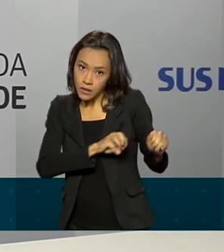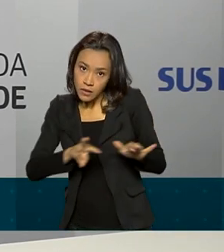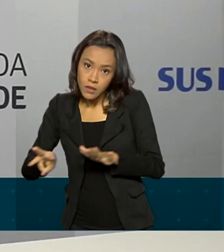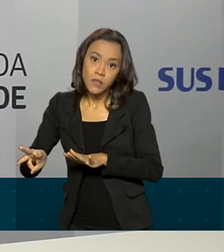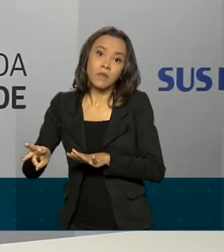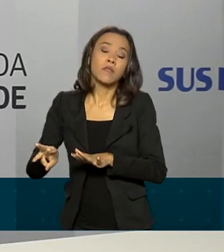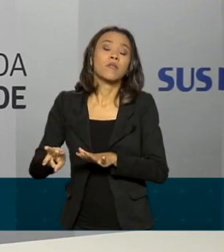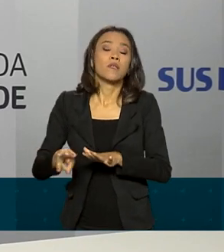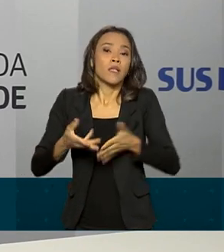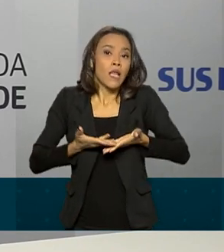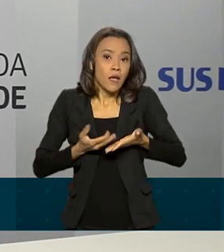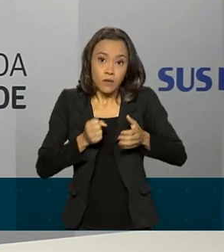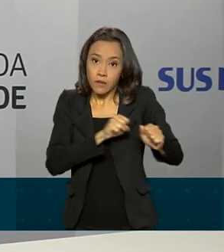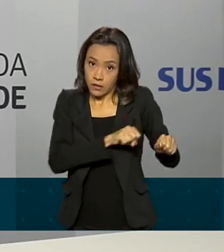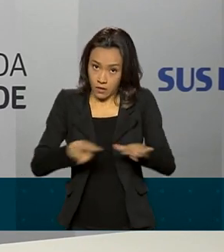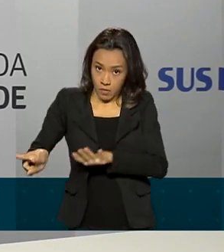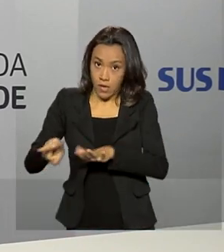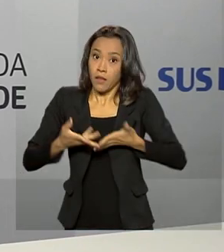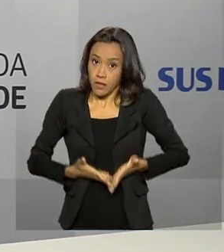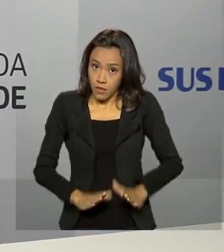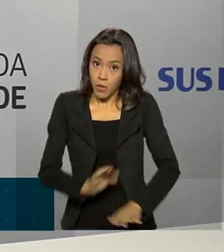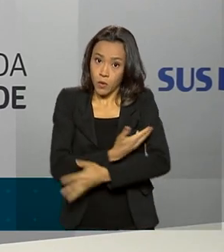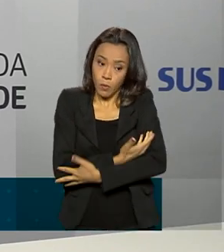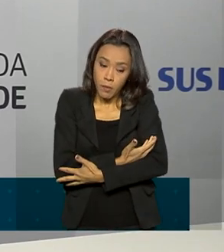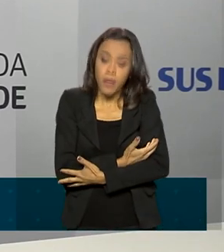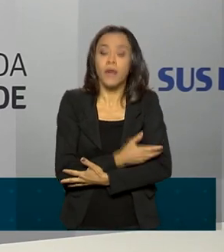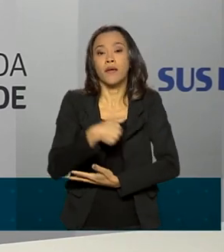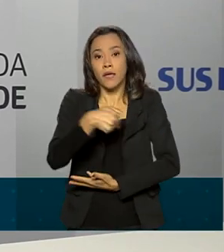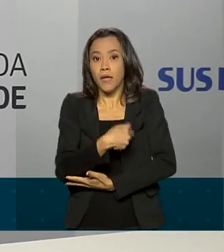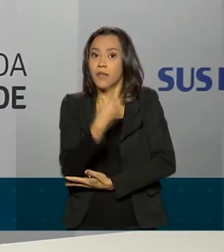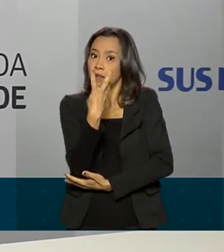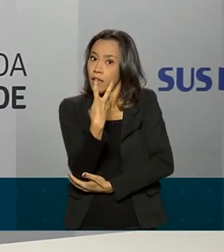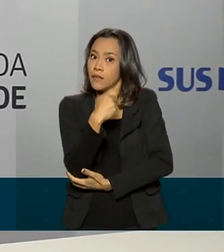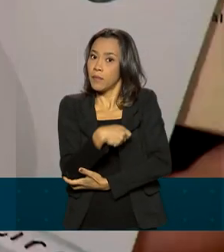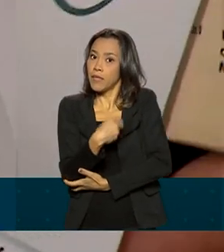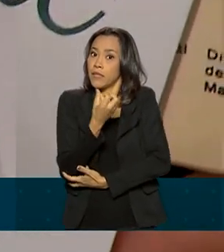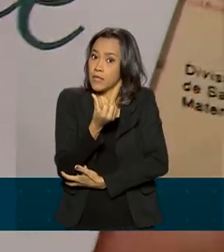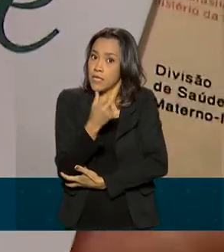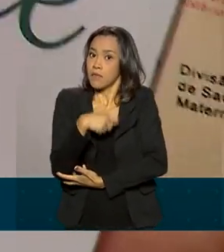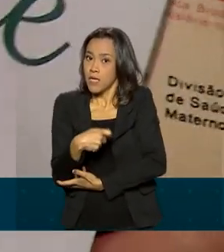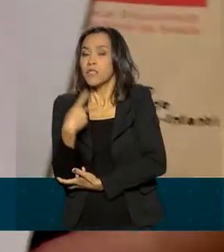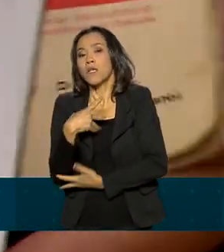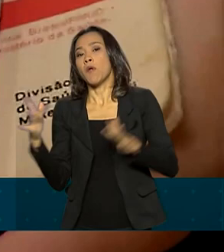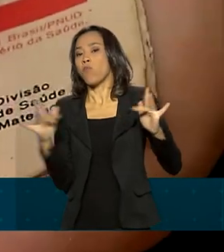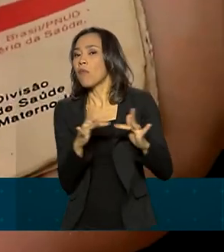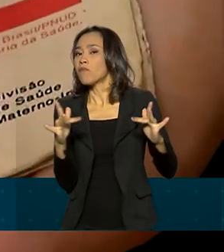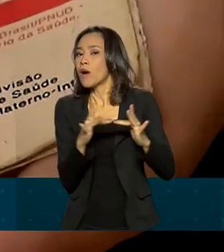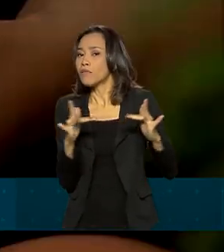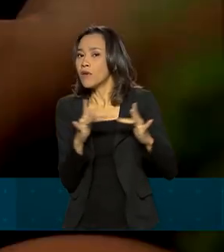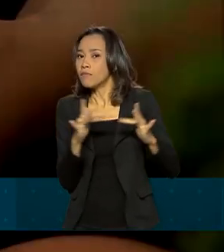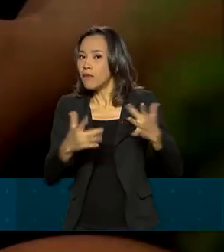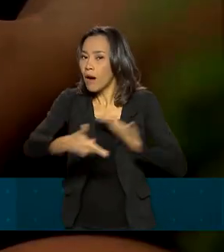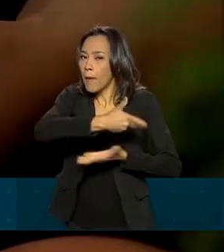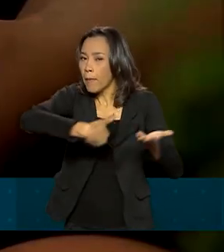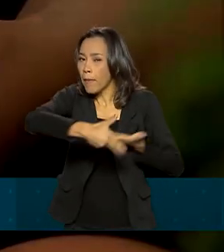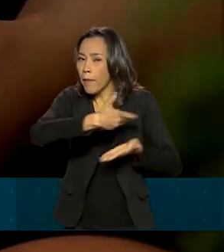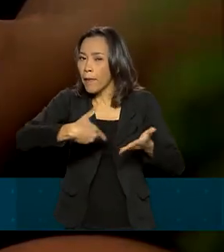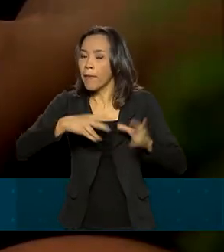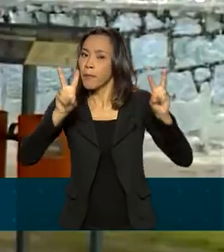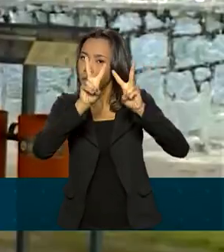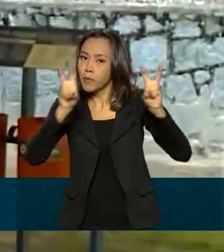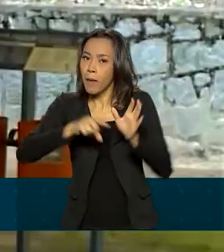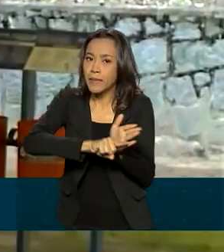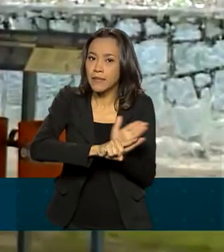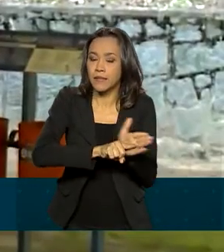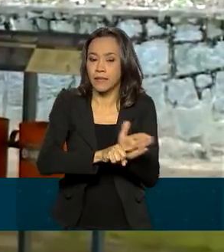criança e quando o bebê estiver com três meses de idade, seis meses de idade. O projeto começou em julho deste ano